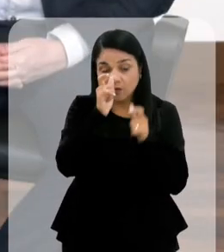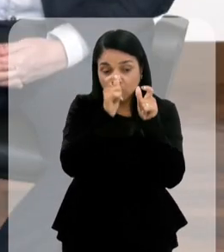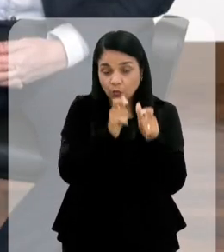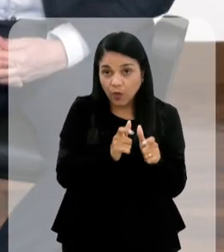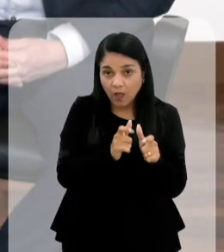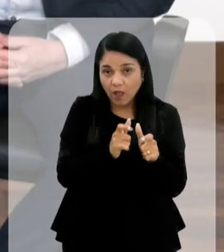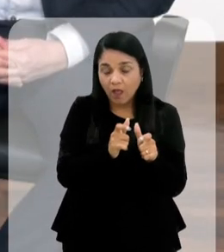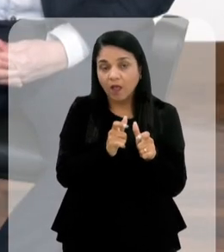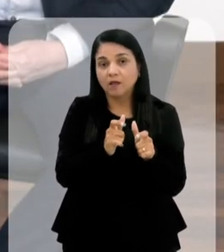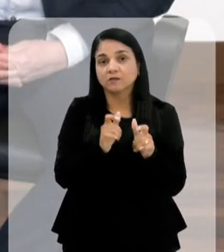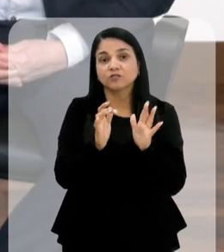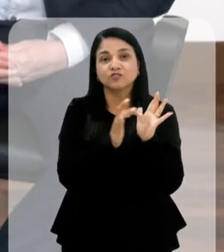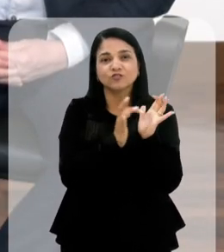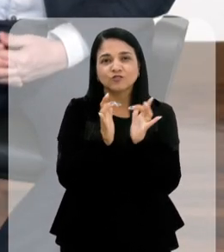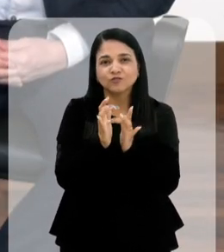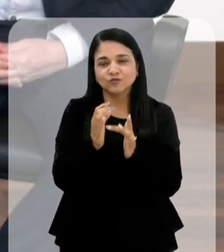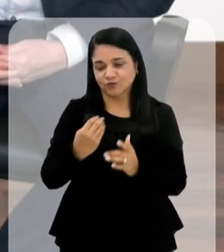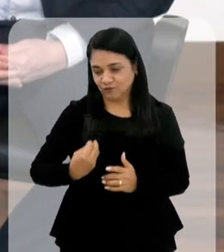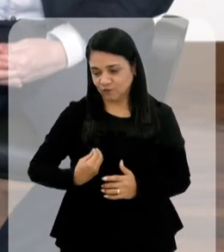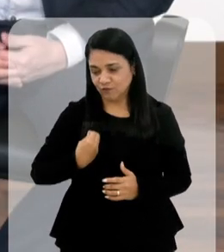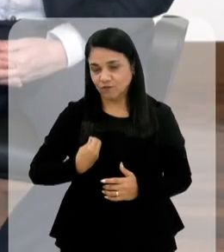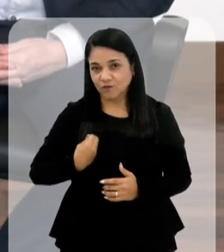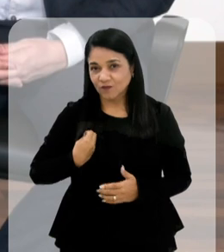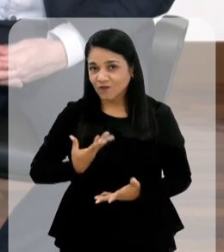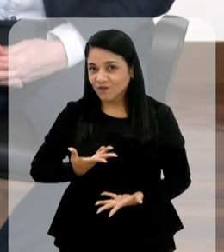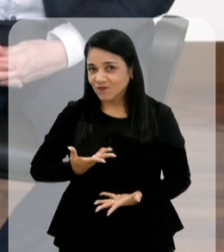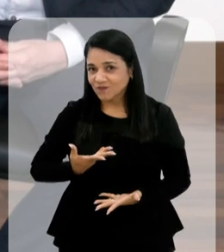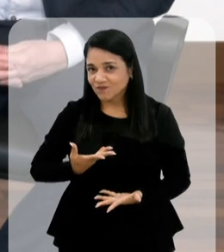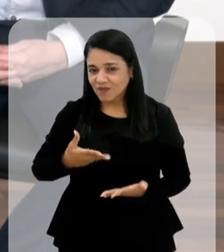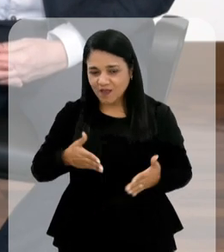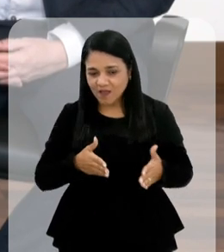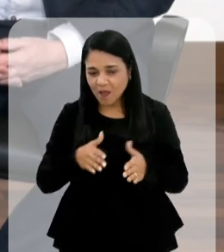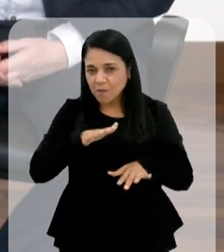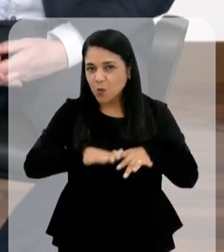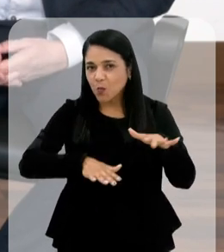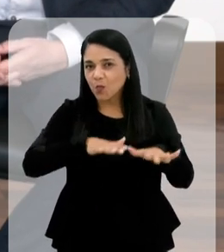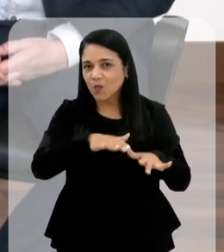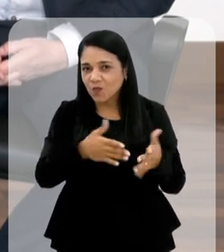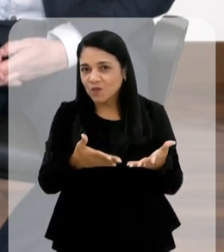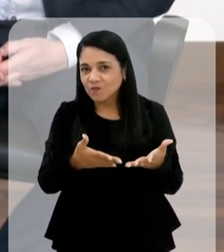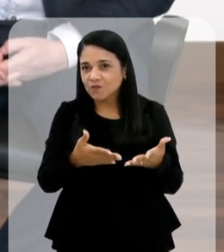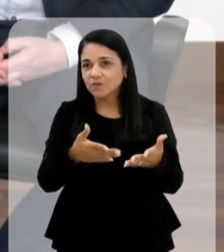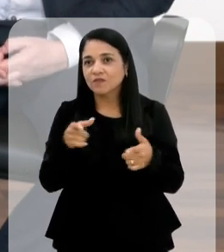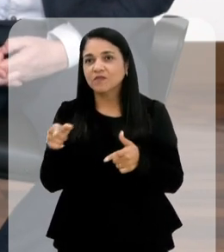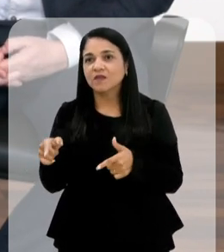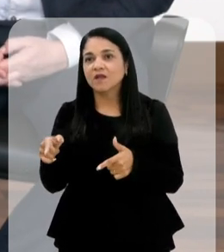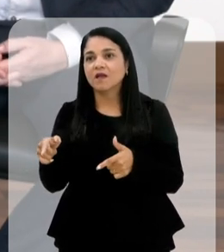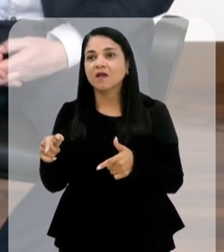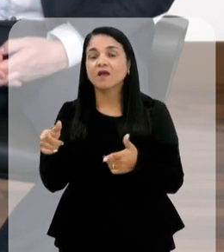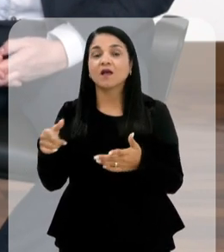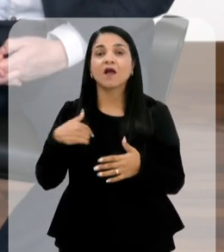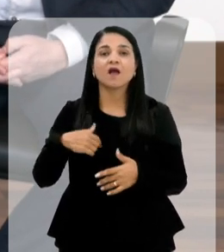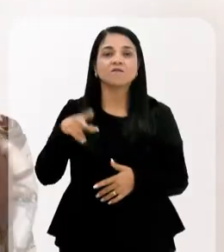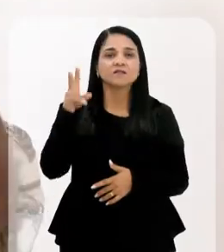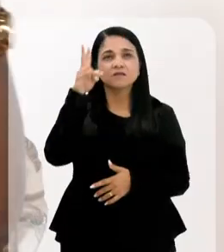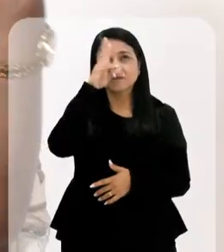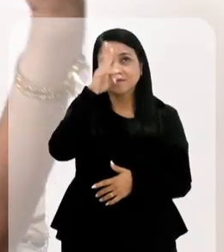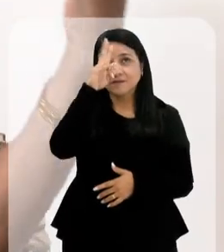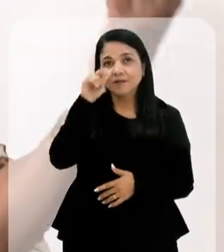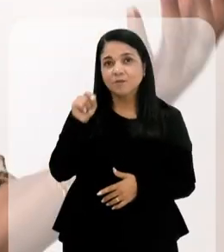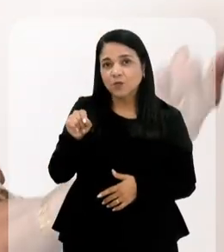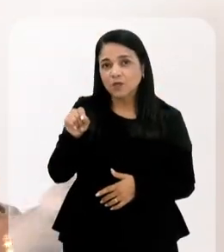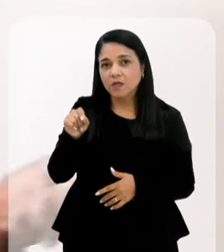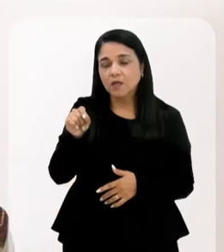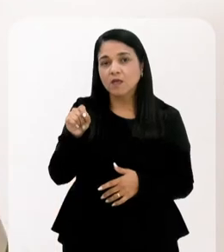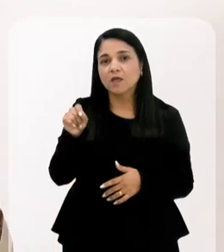lugares por onde ele passou, por onde ele viveu. E aí, por exemplo, vai... Aí você entra no Egito, você vai falar da